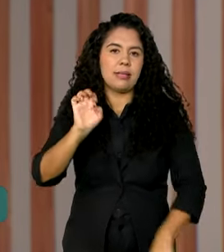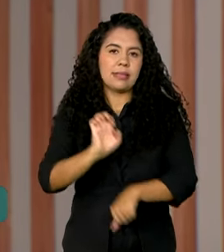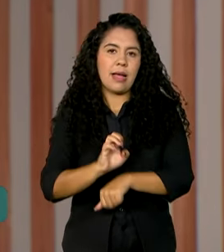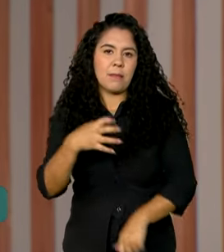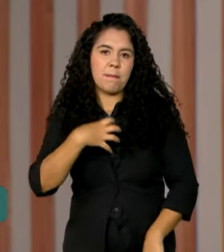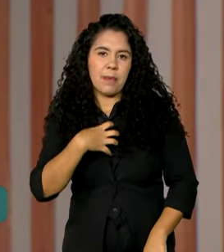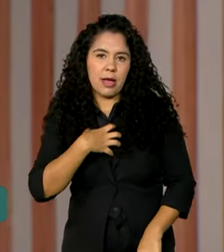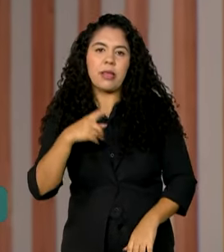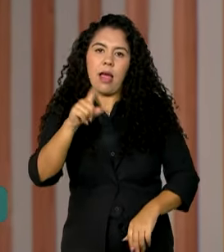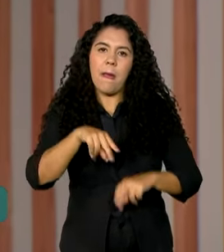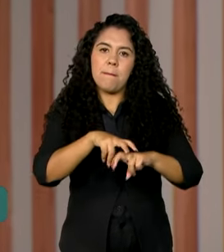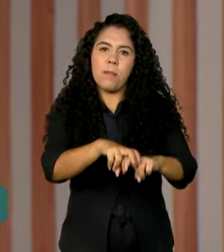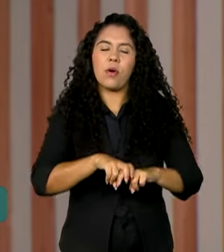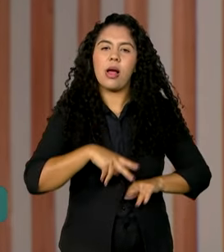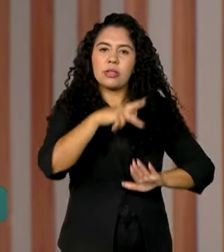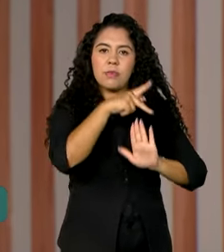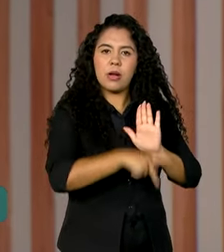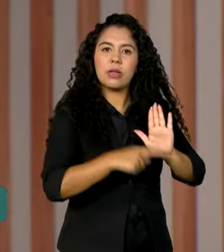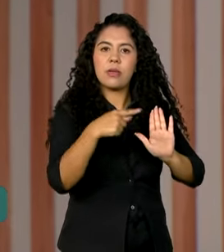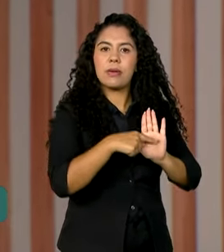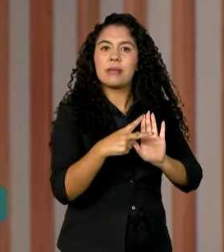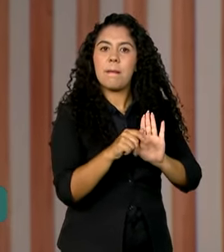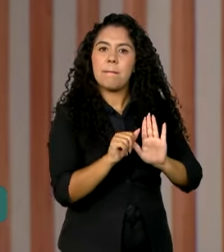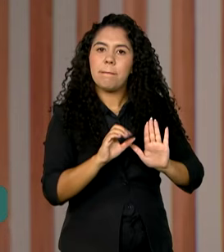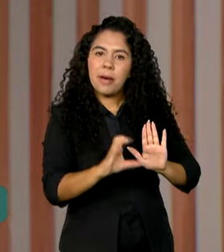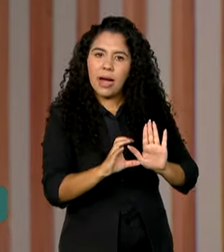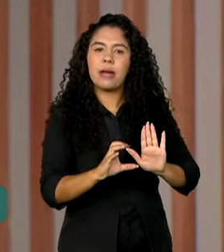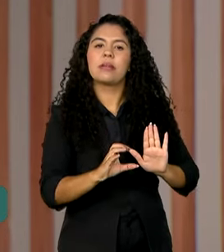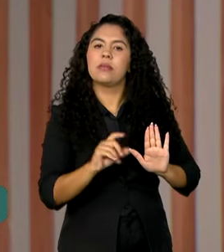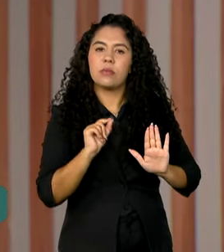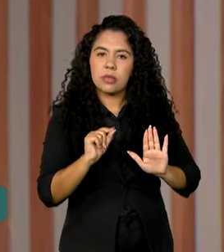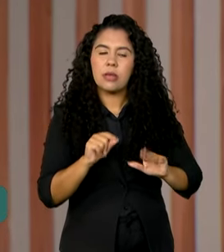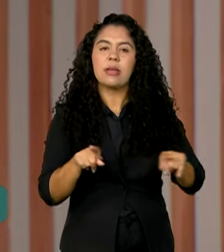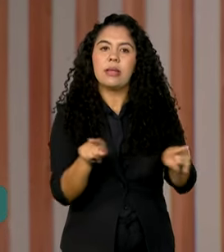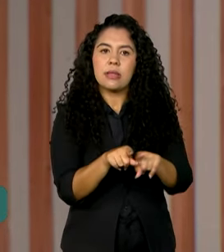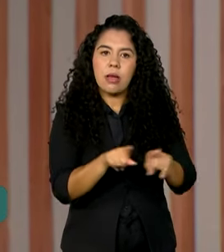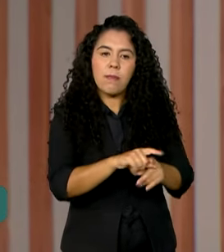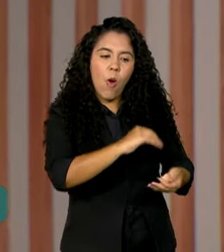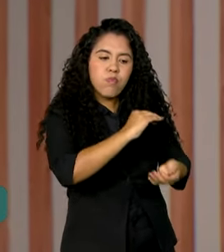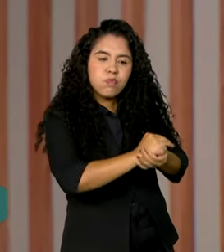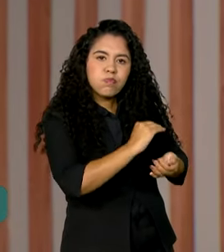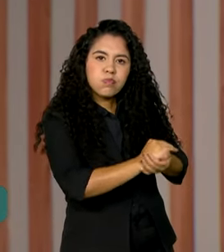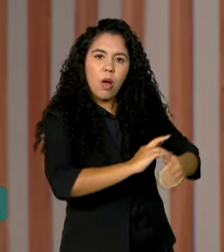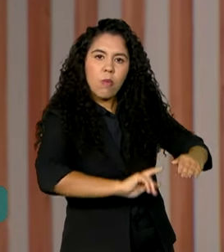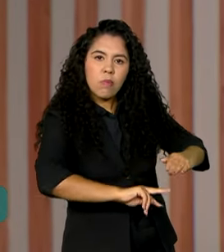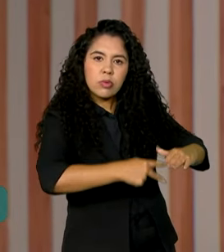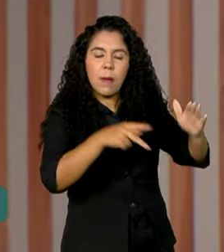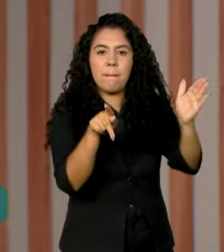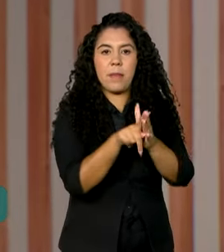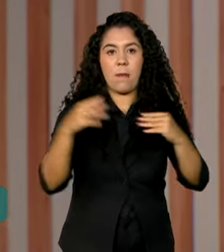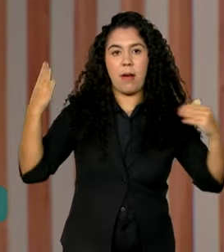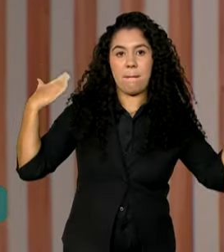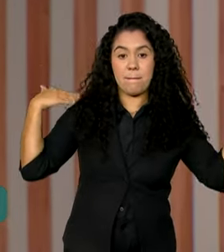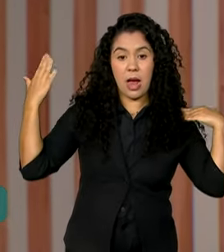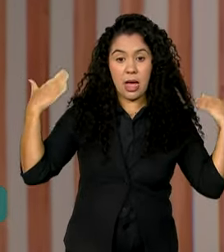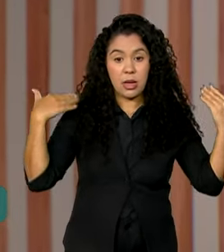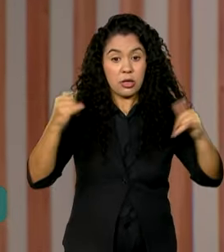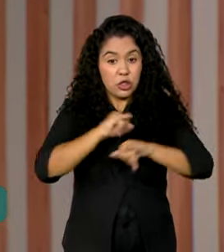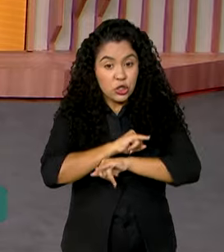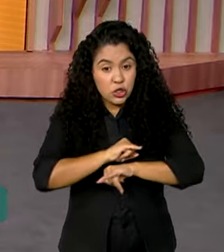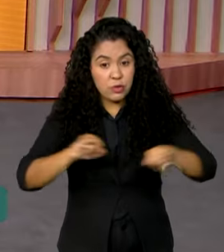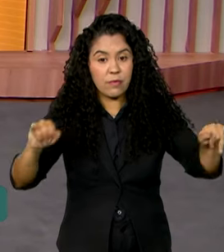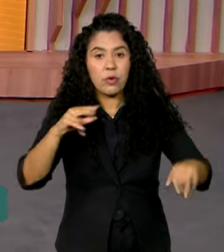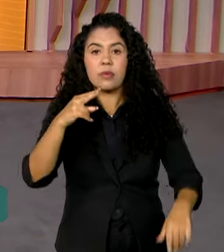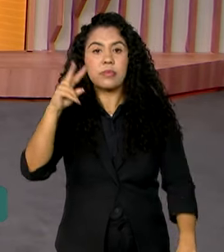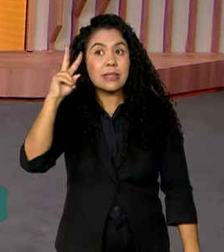novo PAC, o Programa de Aceleração do Crescimento, e também do Fundo da Maria Mercante, e foram anunciados nessa segunda-feira.